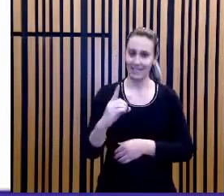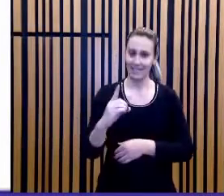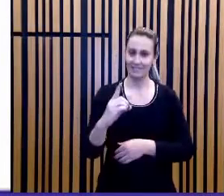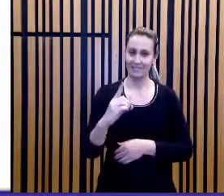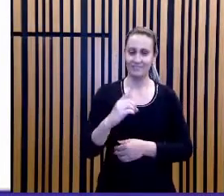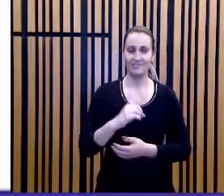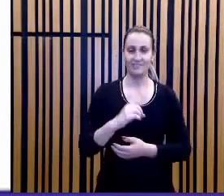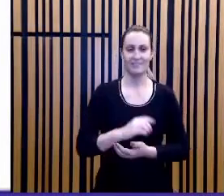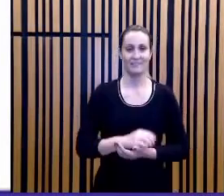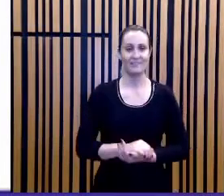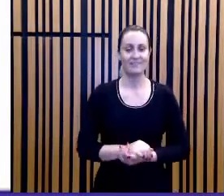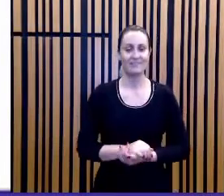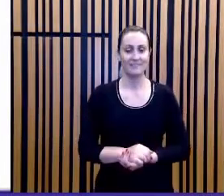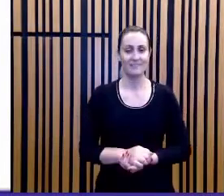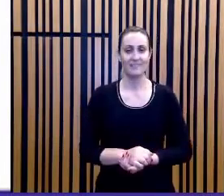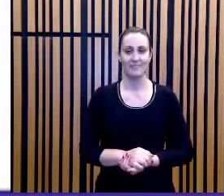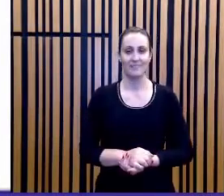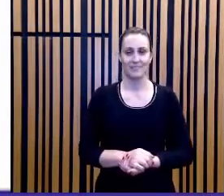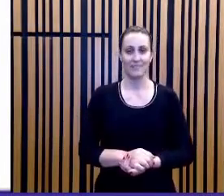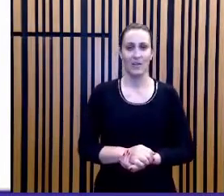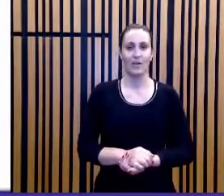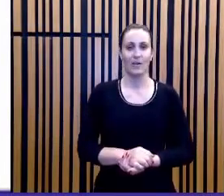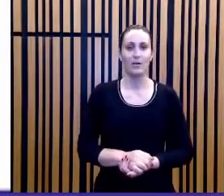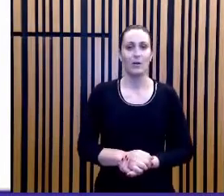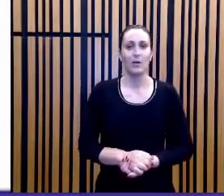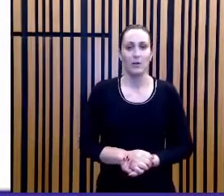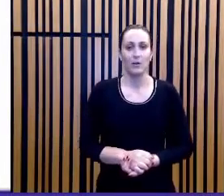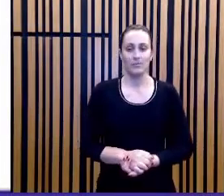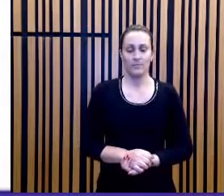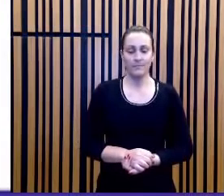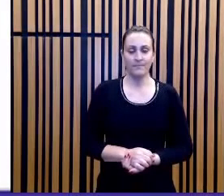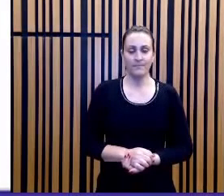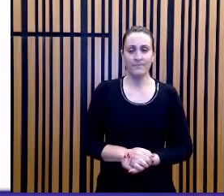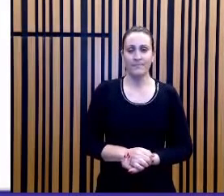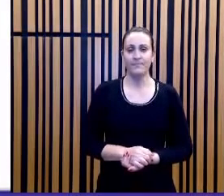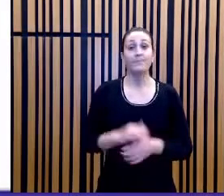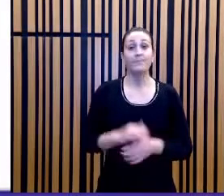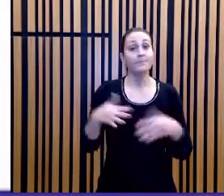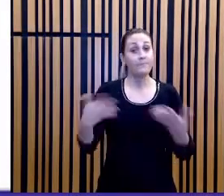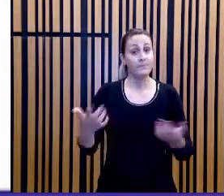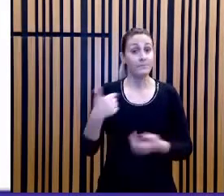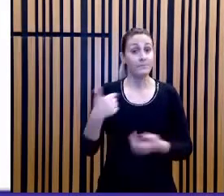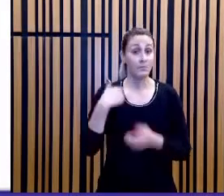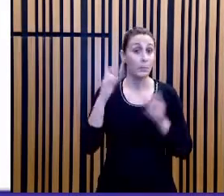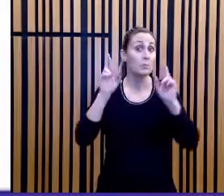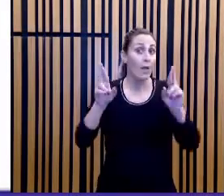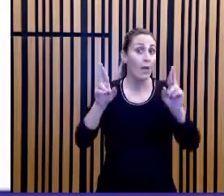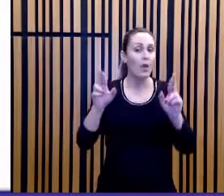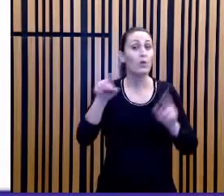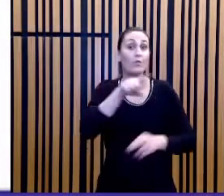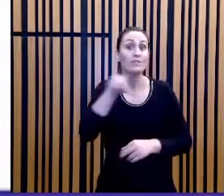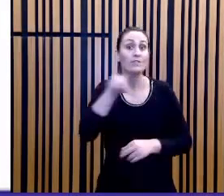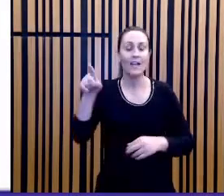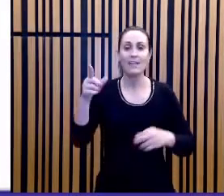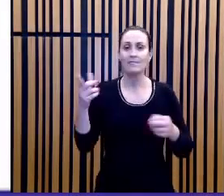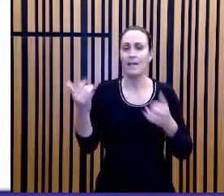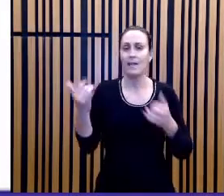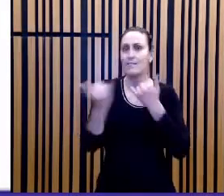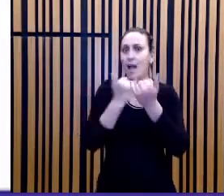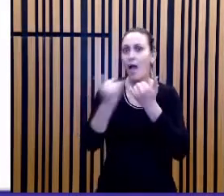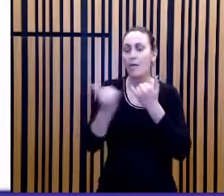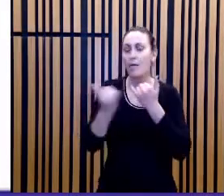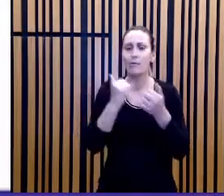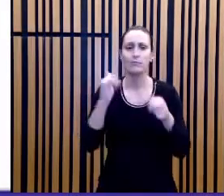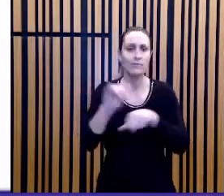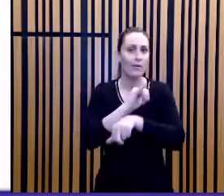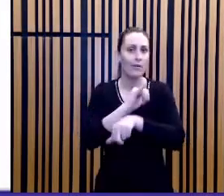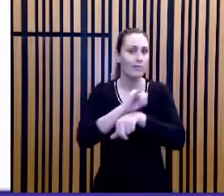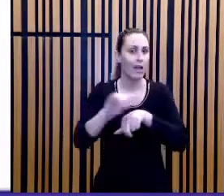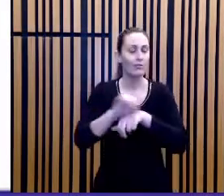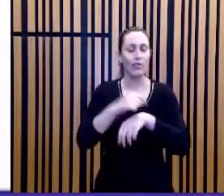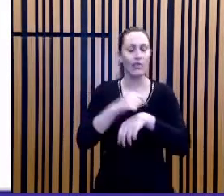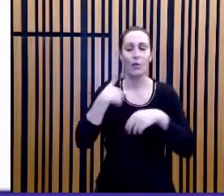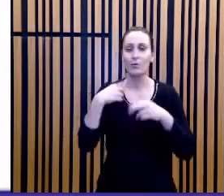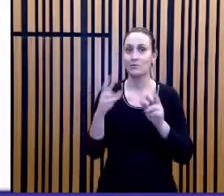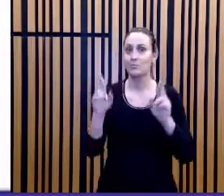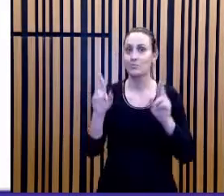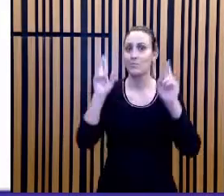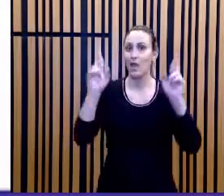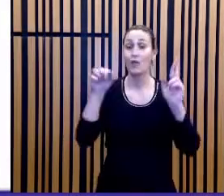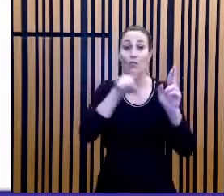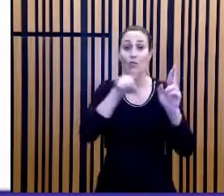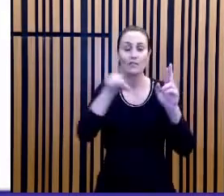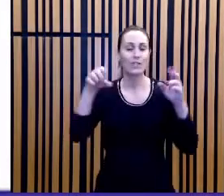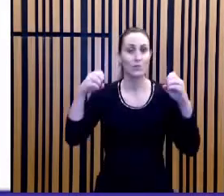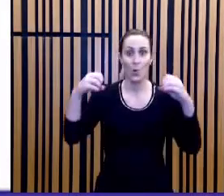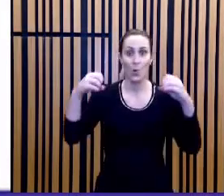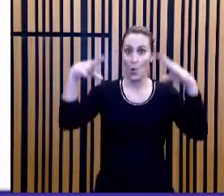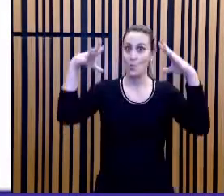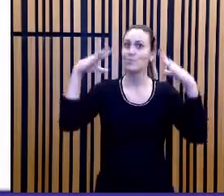Dinamarca. Tudo bem, gente. Eu espero que com esses exemplos eu tenha conseguido jogar um pouco de luz em cima dessa estratégia. Eu, pessoalmente, acho uma estratégia